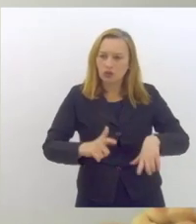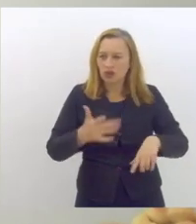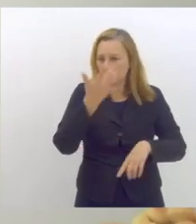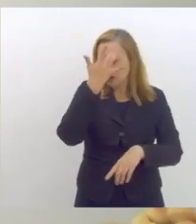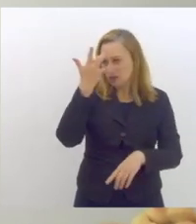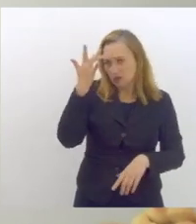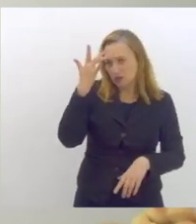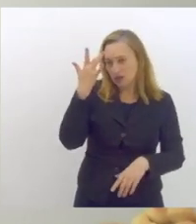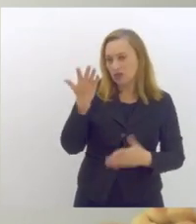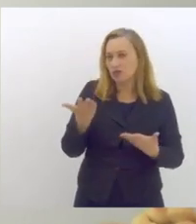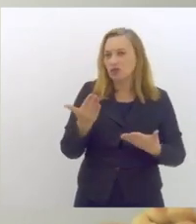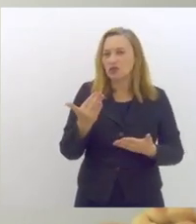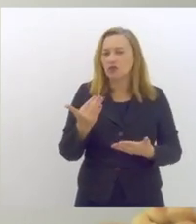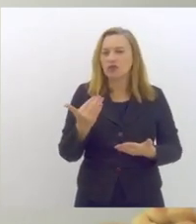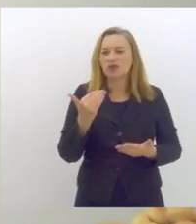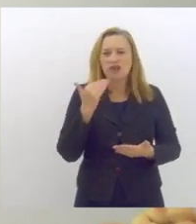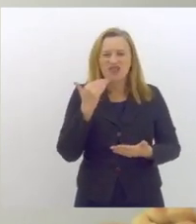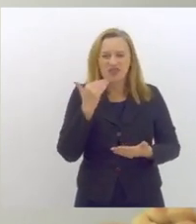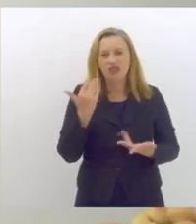com essa precariedade